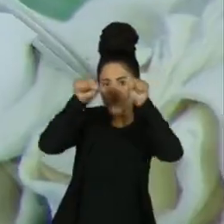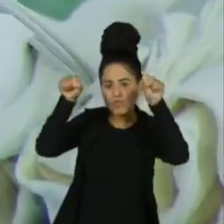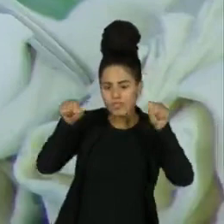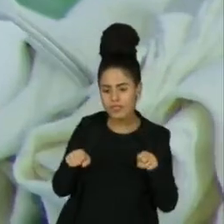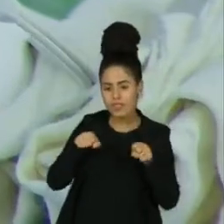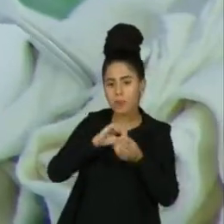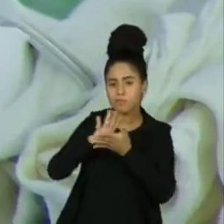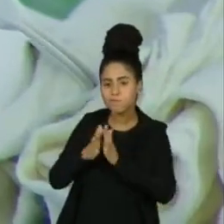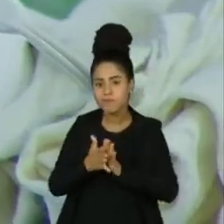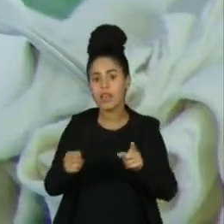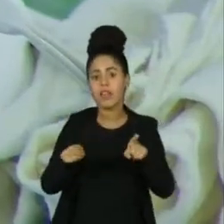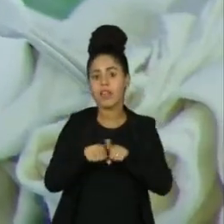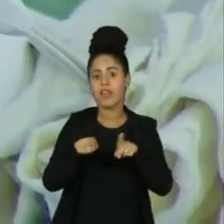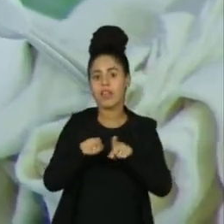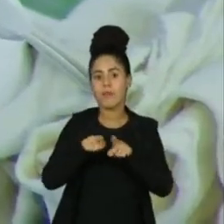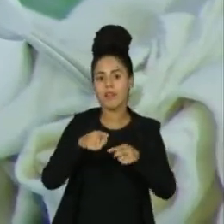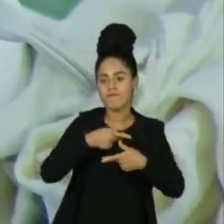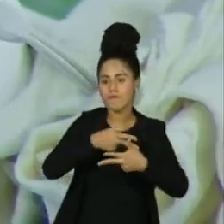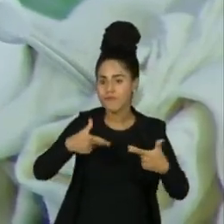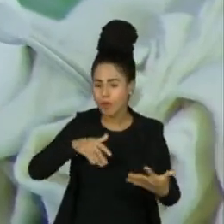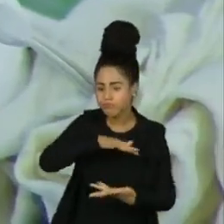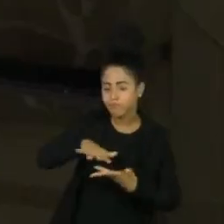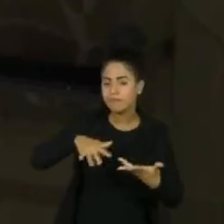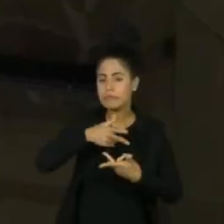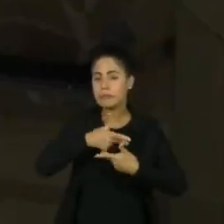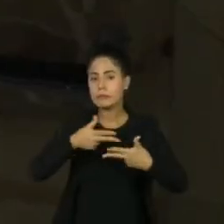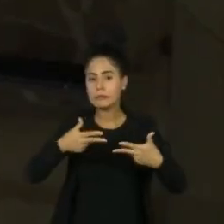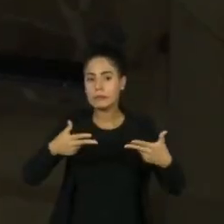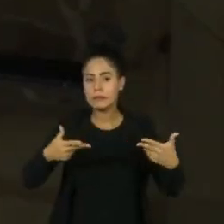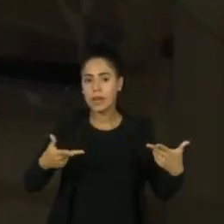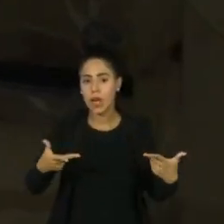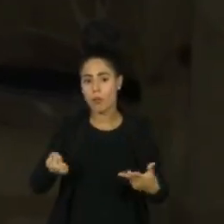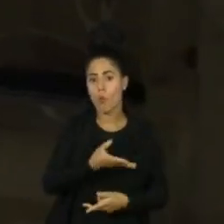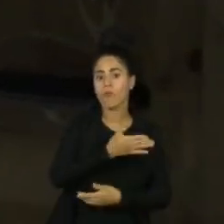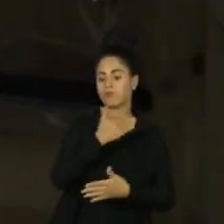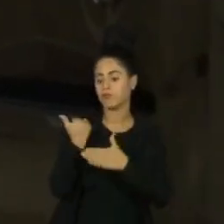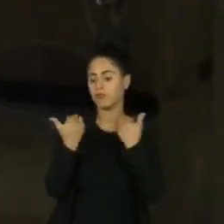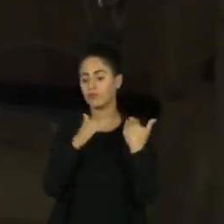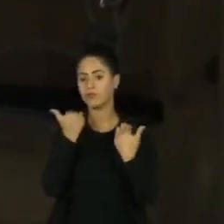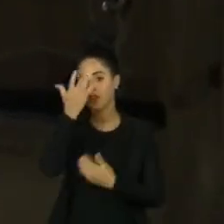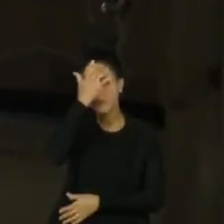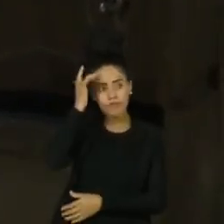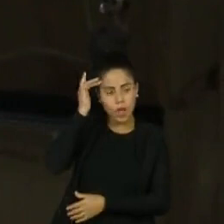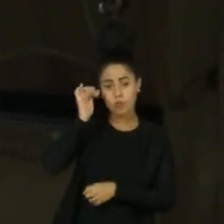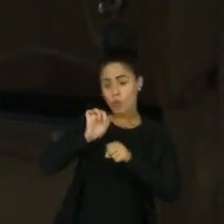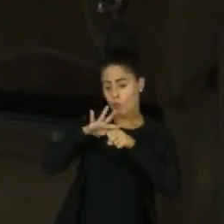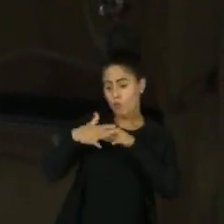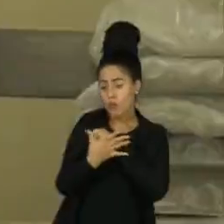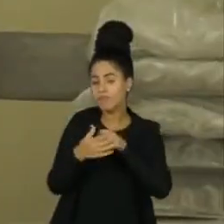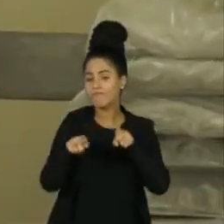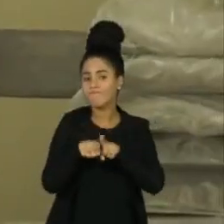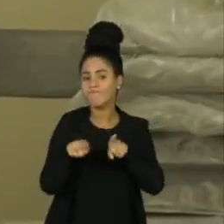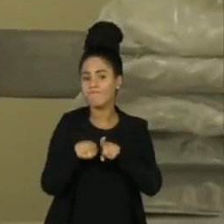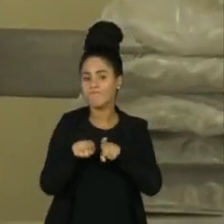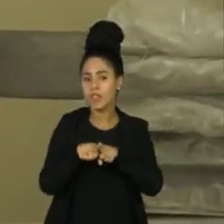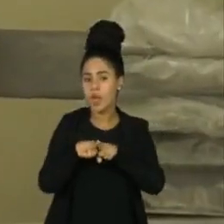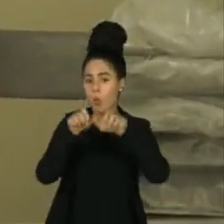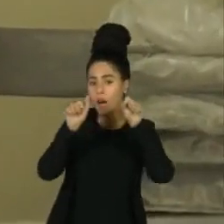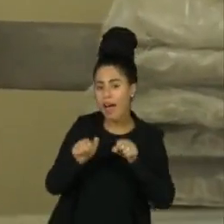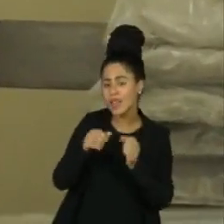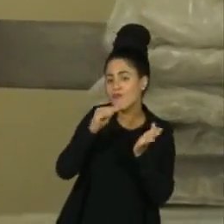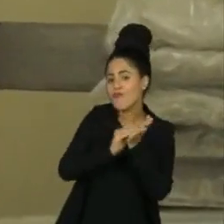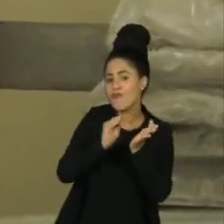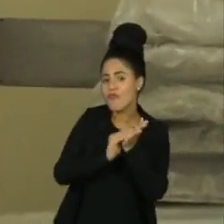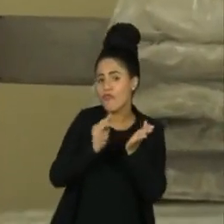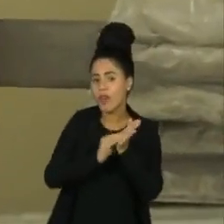então, diversos estados deixaram de reportar novos casos e mortes por Covid-19. E justificaram falta de acesso aos dados